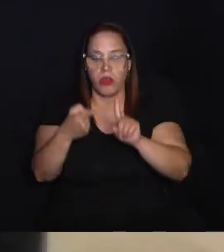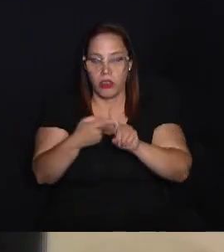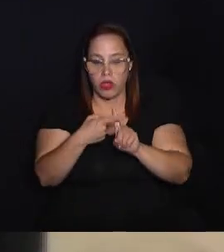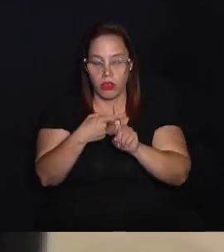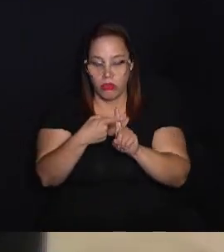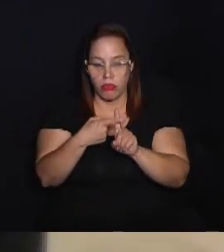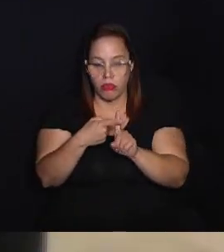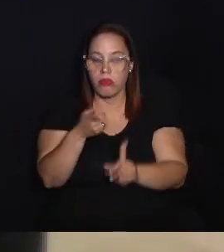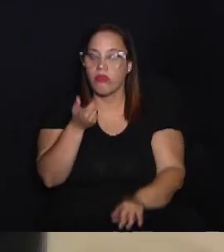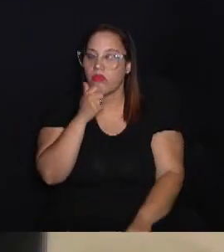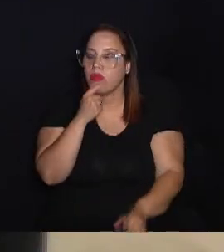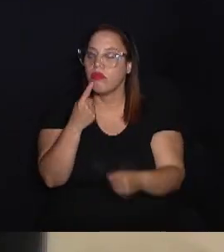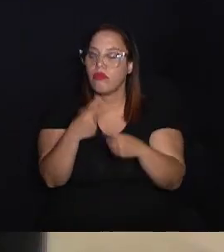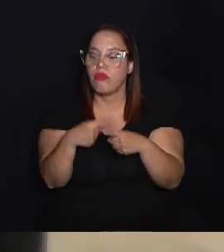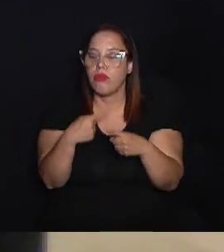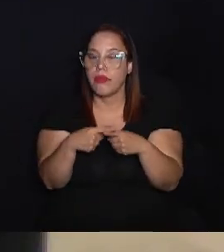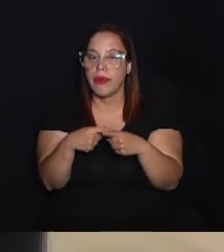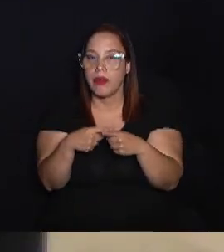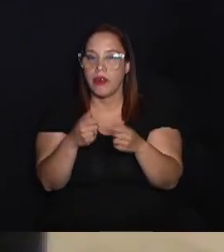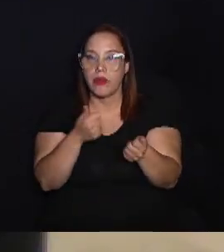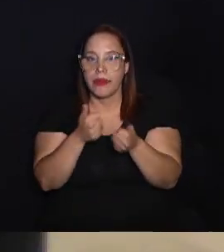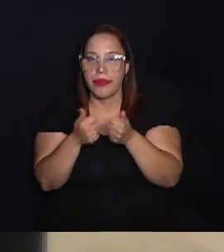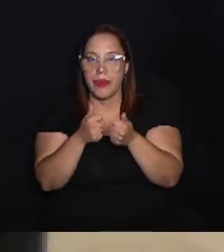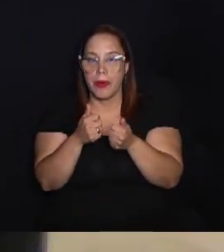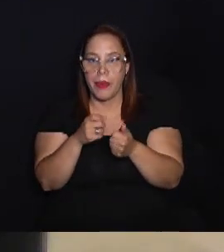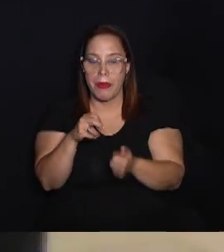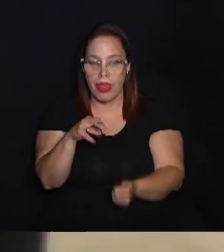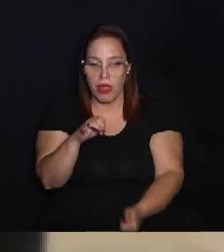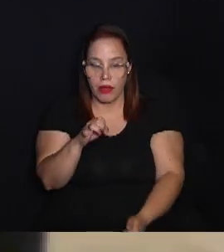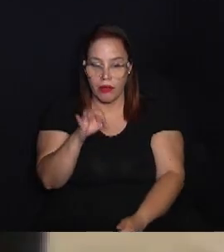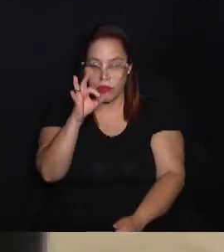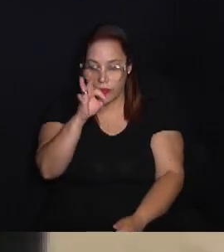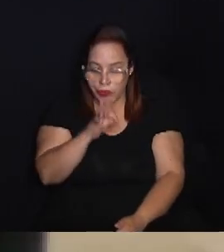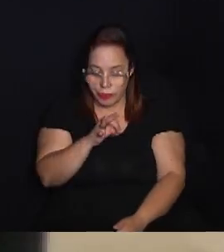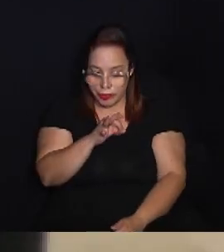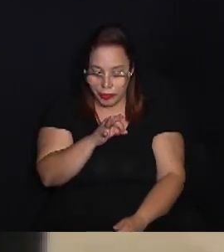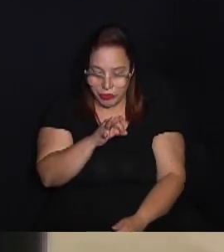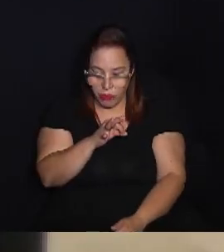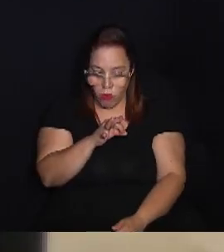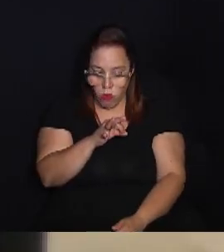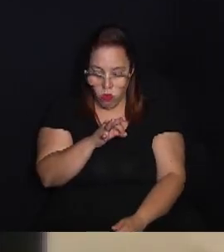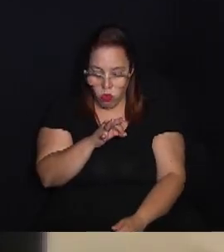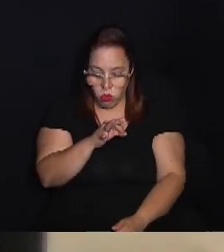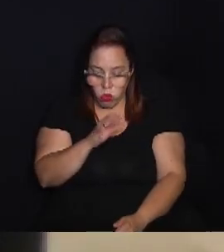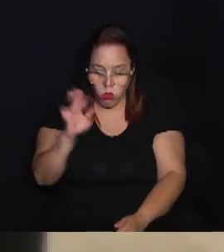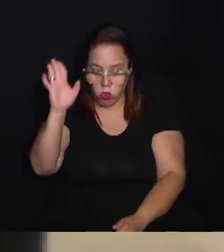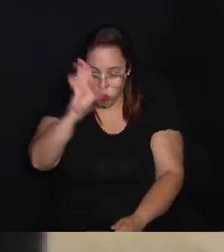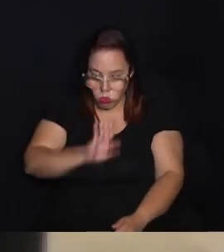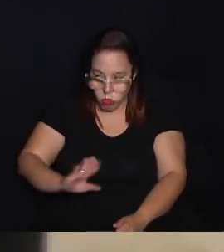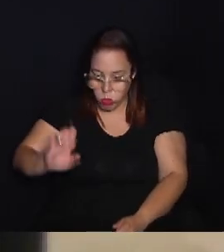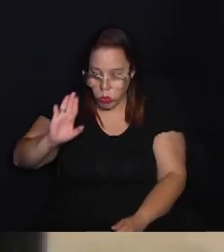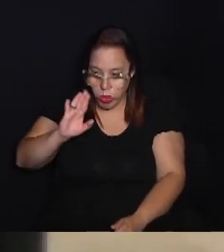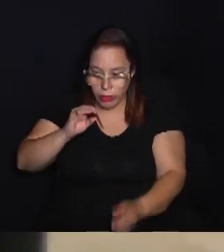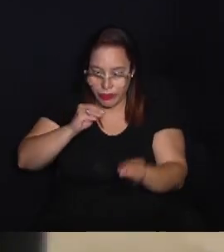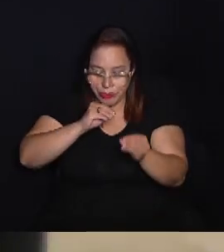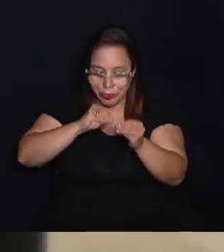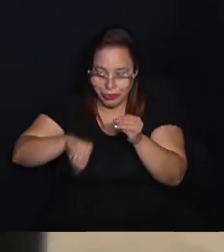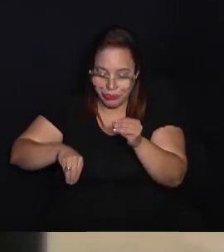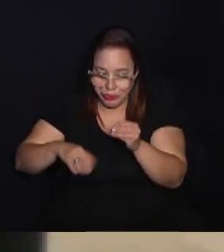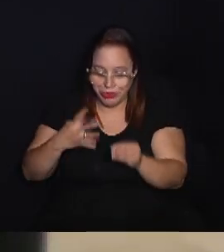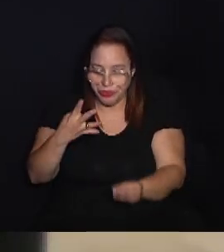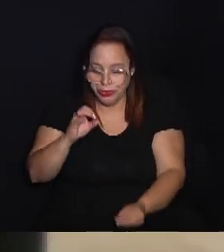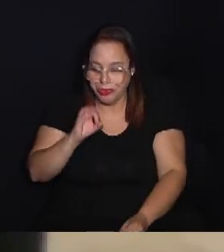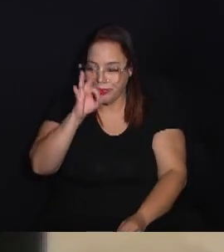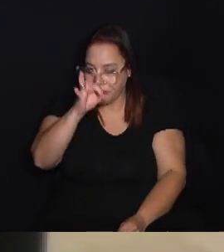positivamente, digamos assim, porque ela tem aproximadamente metade do percentual médio a nível nacional de